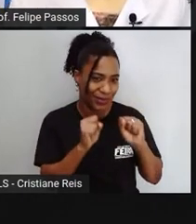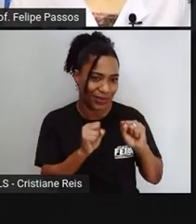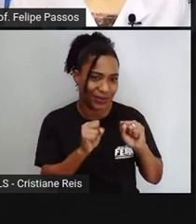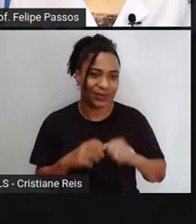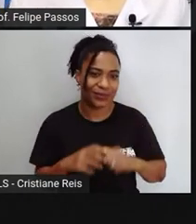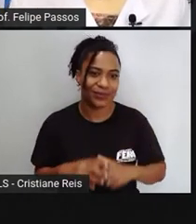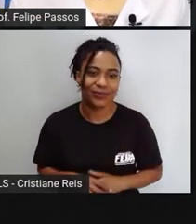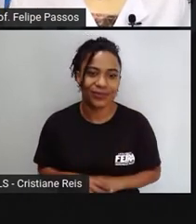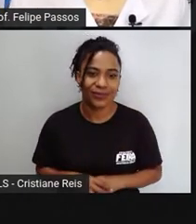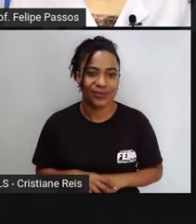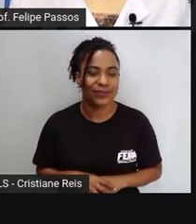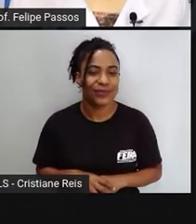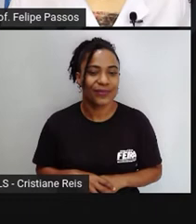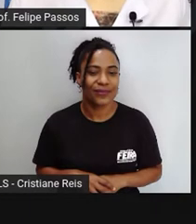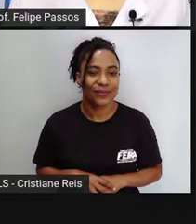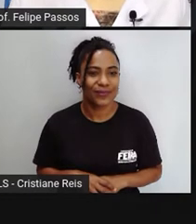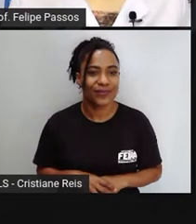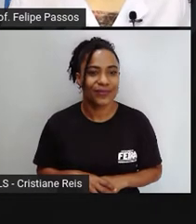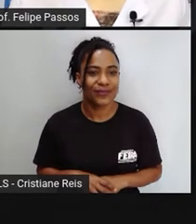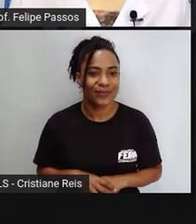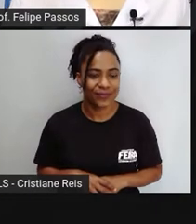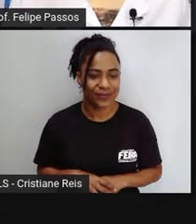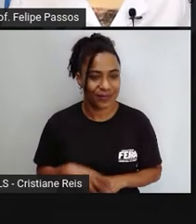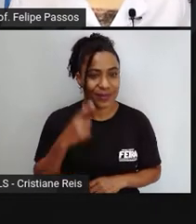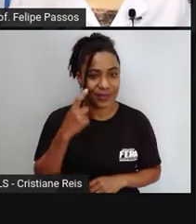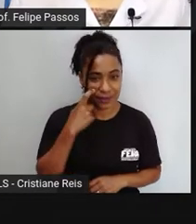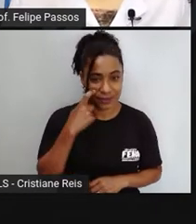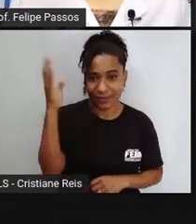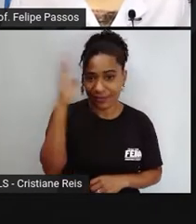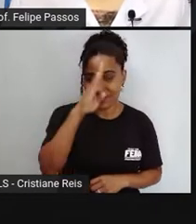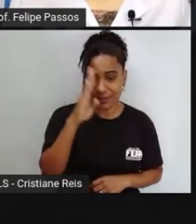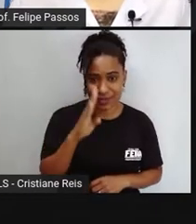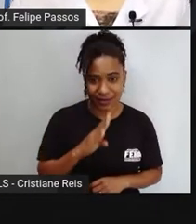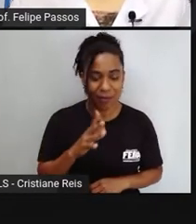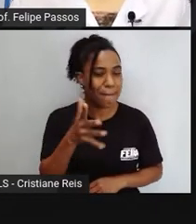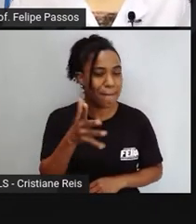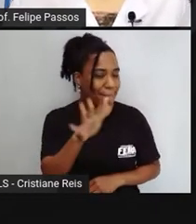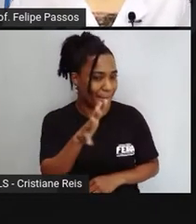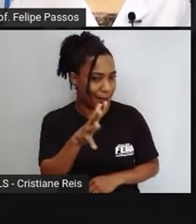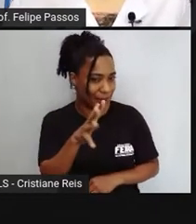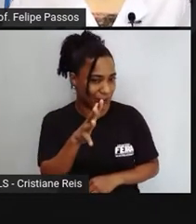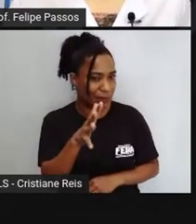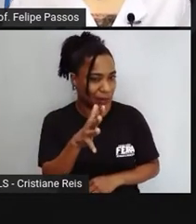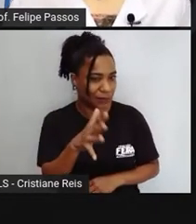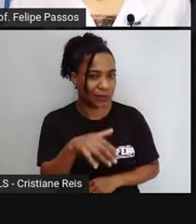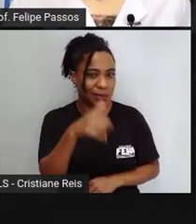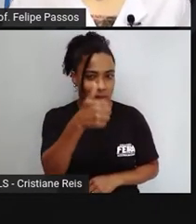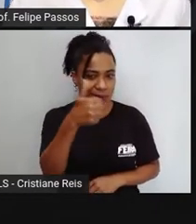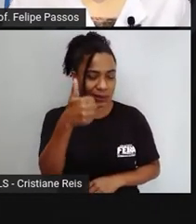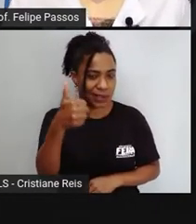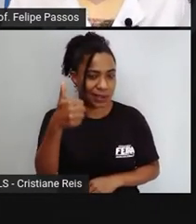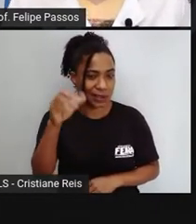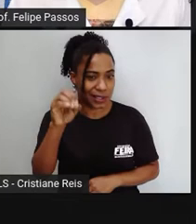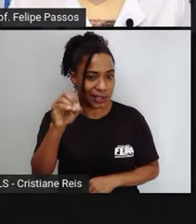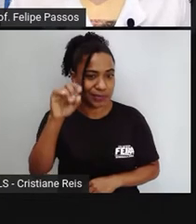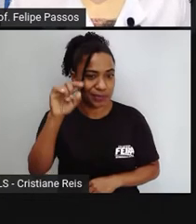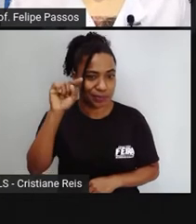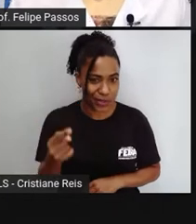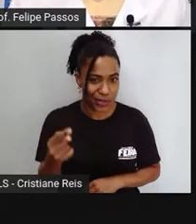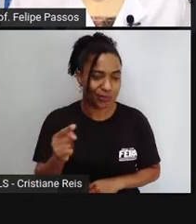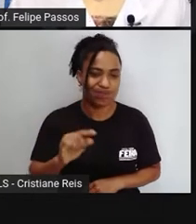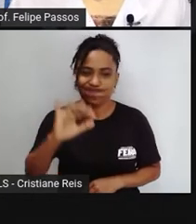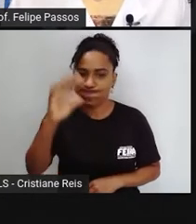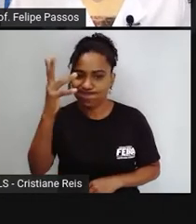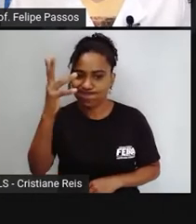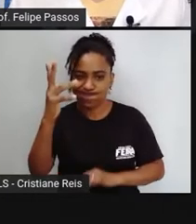Vamos ler juntos. Olha, no Brasil, são registrados aproximadamente 110 mil acidentes